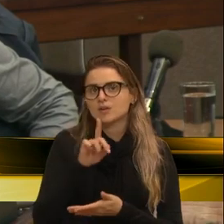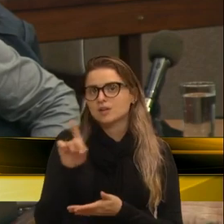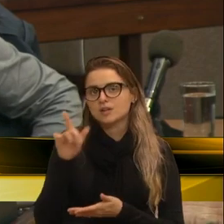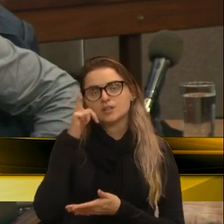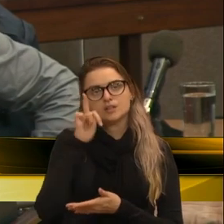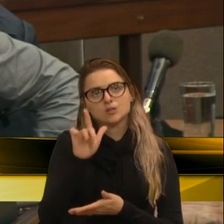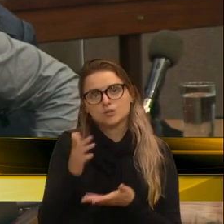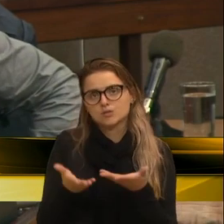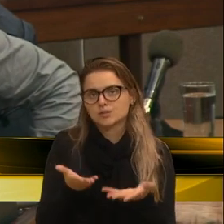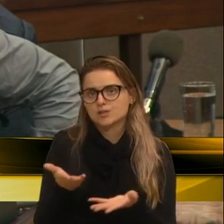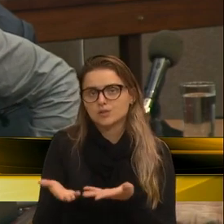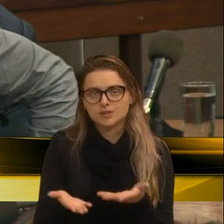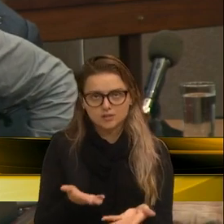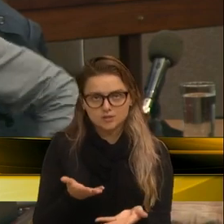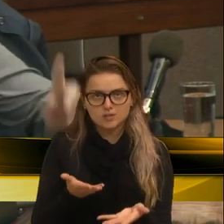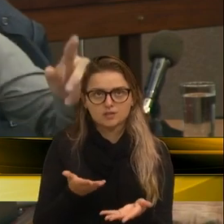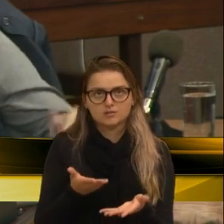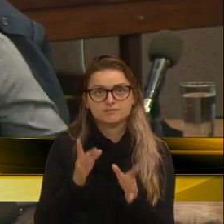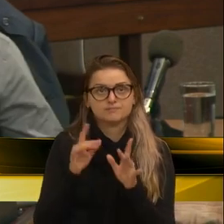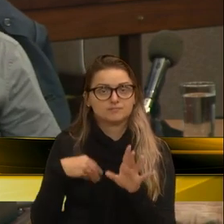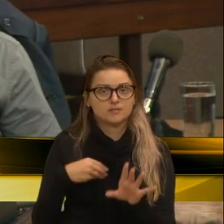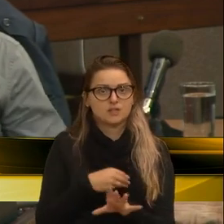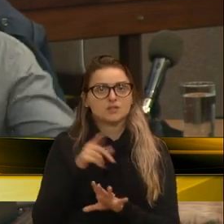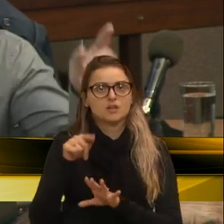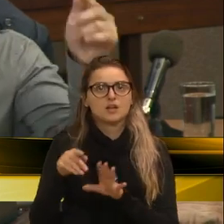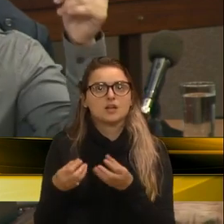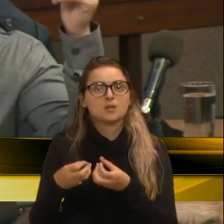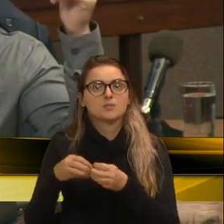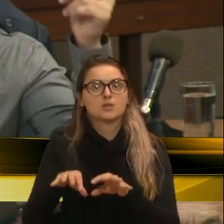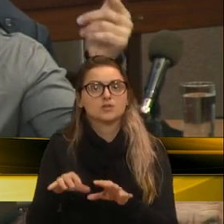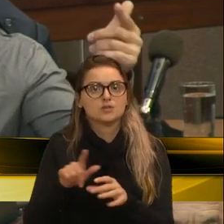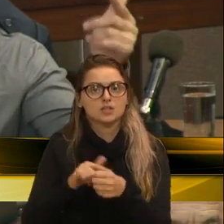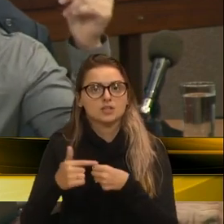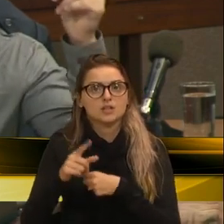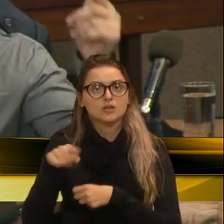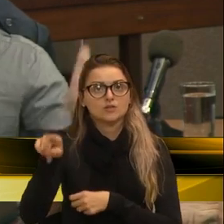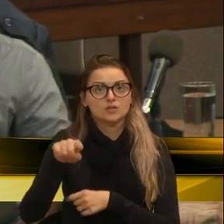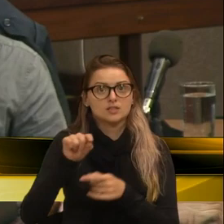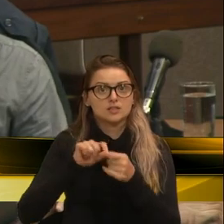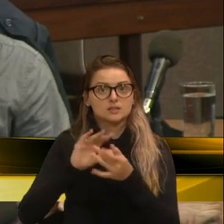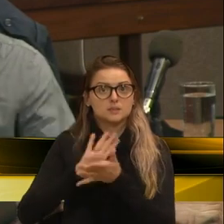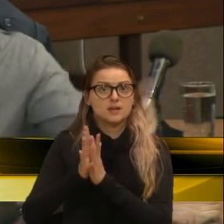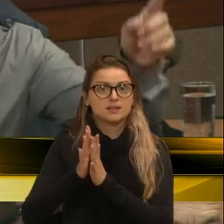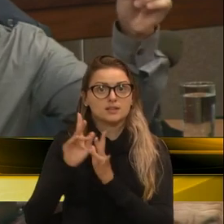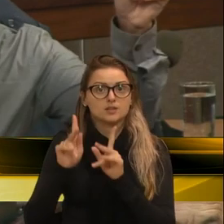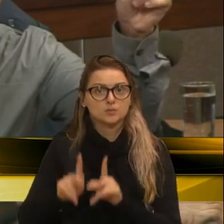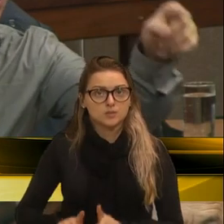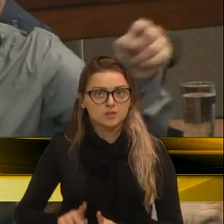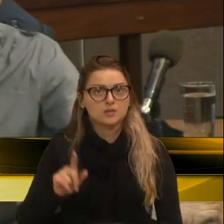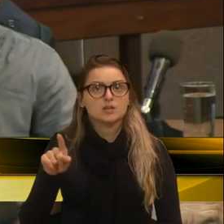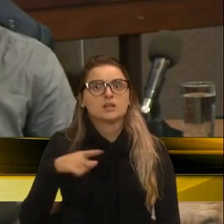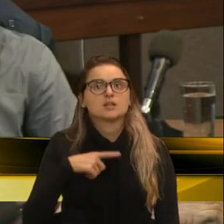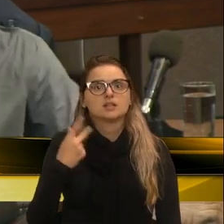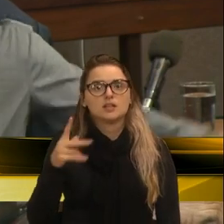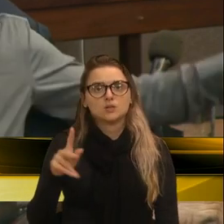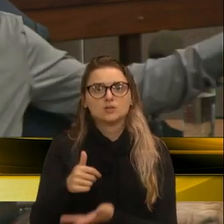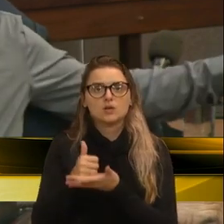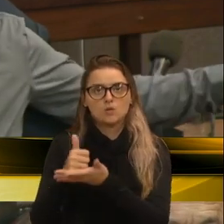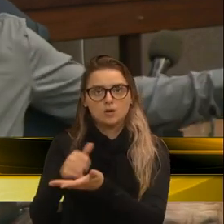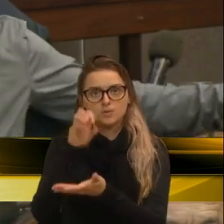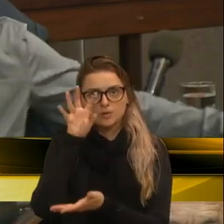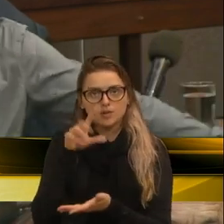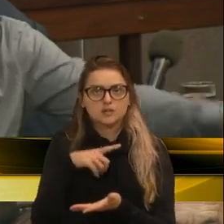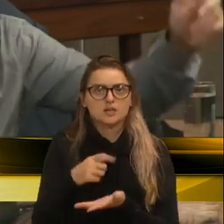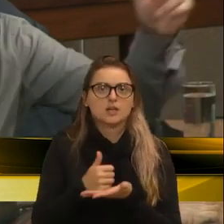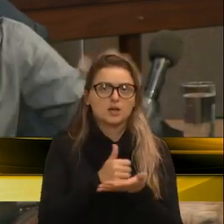o atendimento com o especialista. Isso é destruição da cidade. Vocês estão destruindo com vidas, vocês estão matando as pessoas. E tem a sua mão, vereador Fius, a mão do